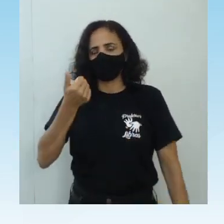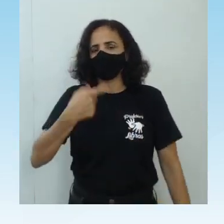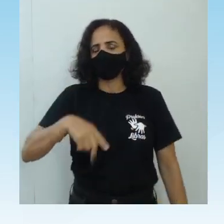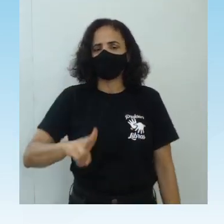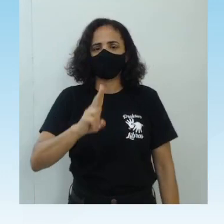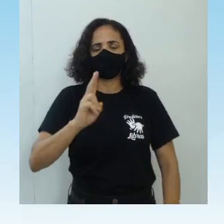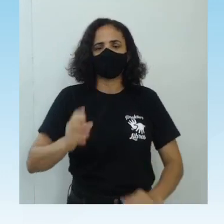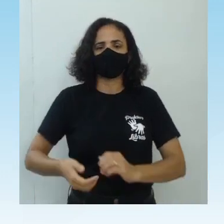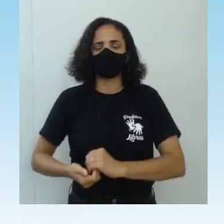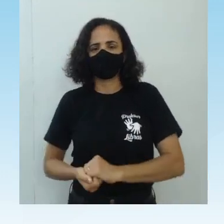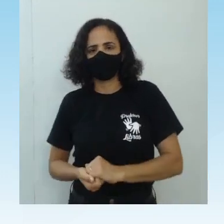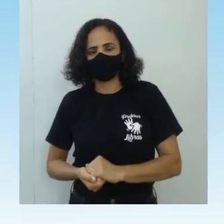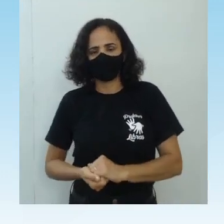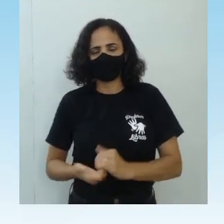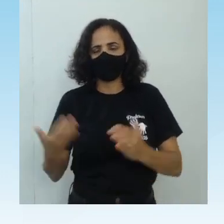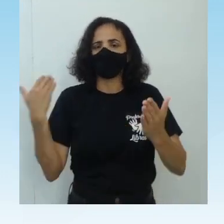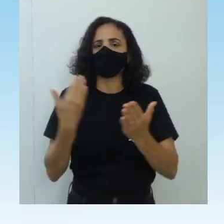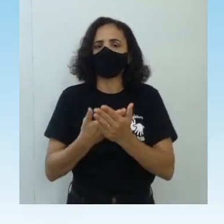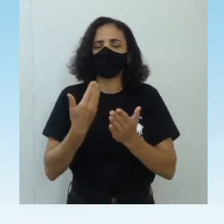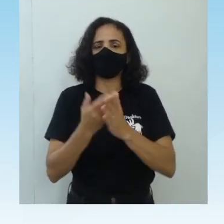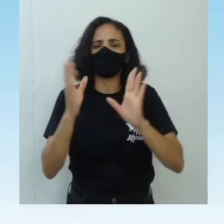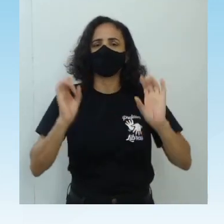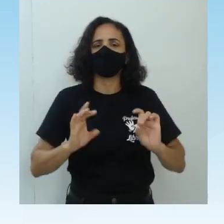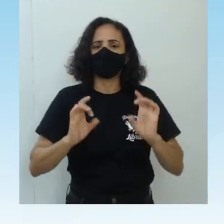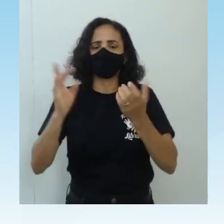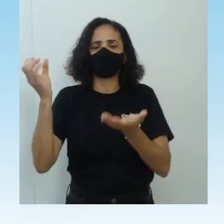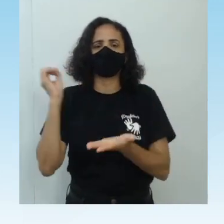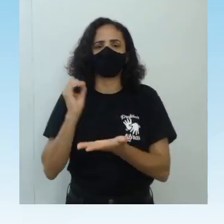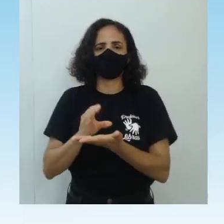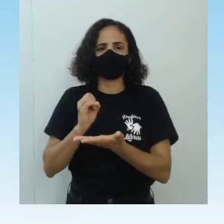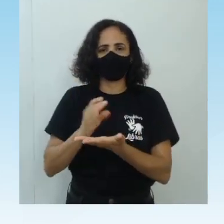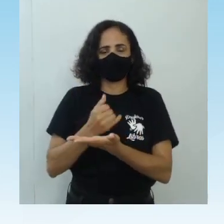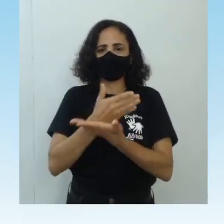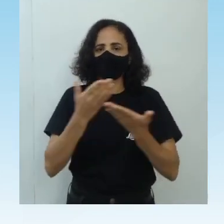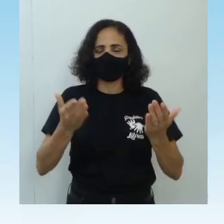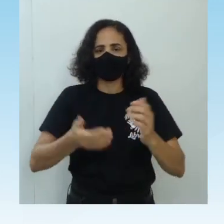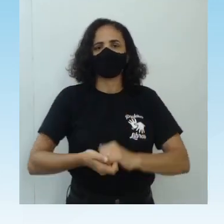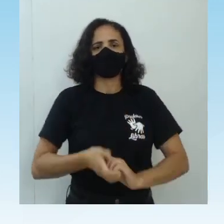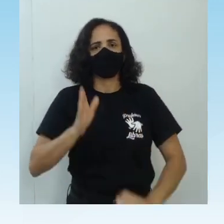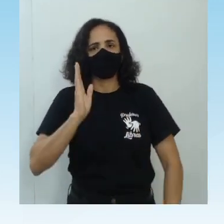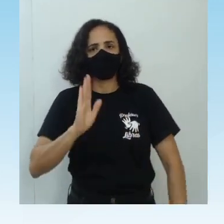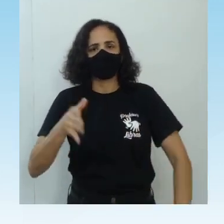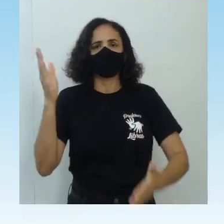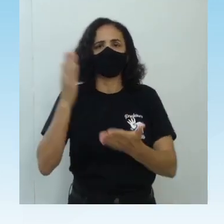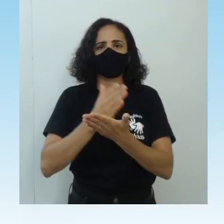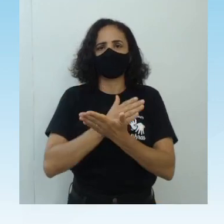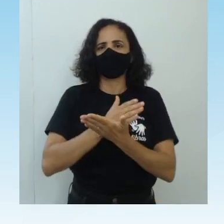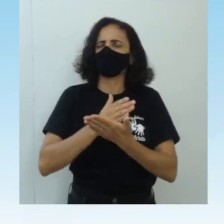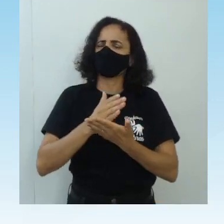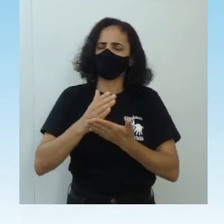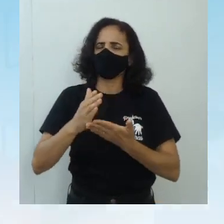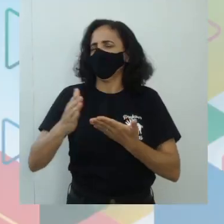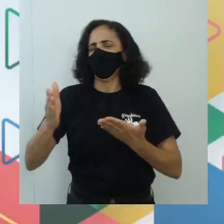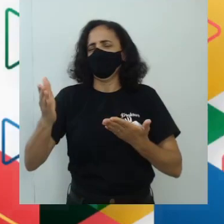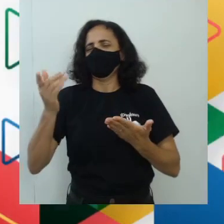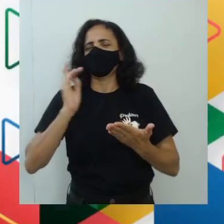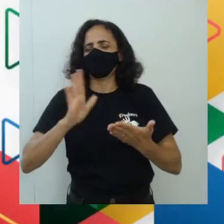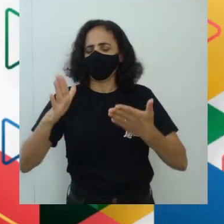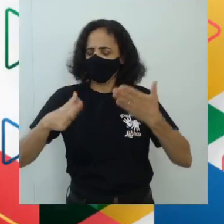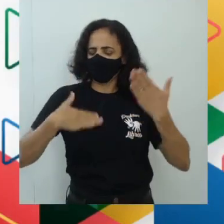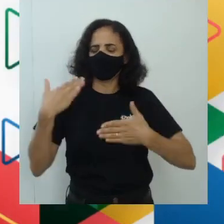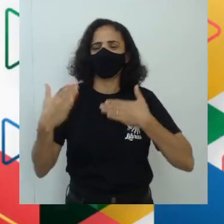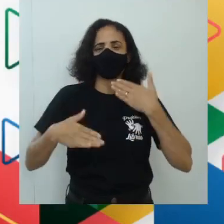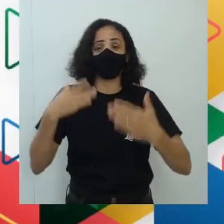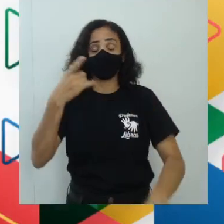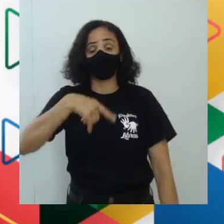para mais uma aula especial do Educa.pe. E eu já começo com todo o gás, para que a